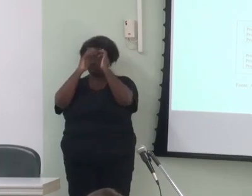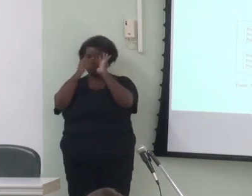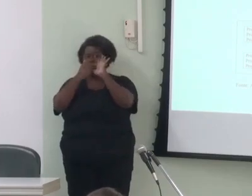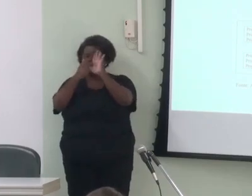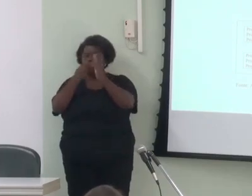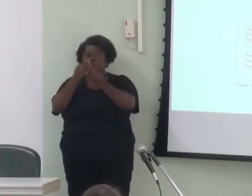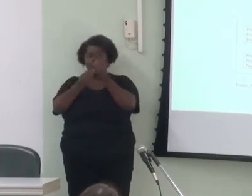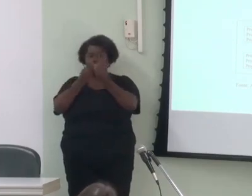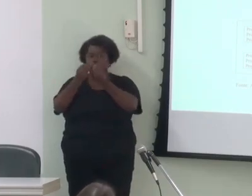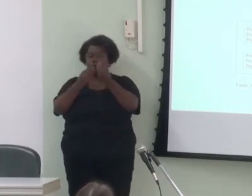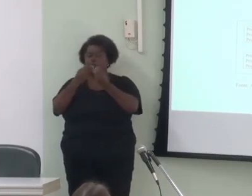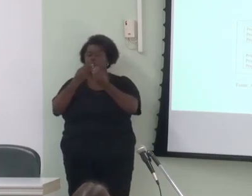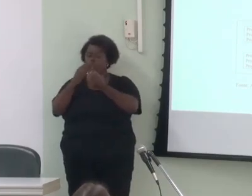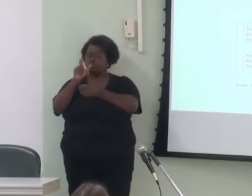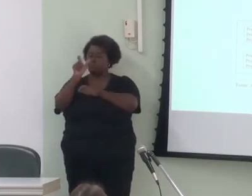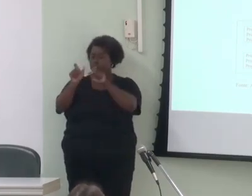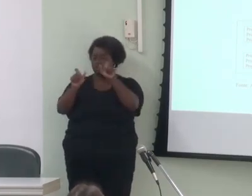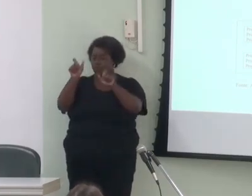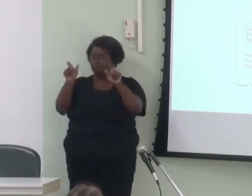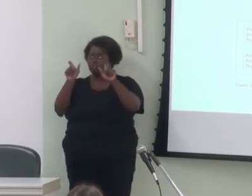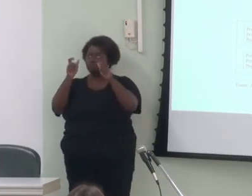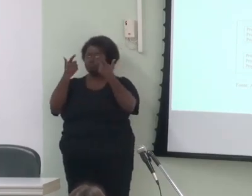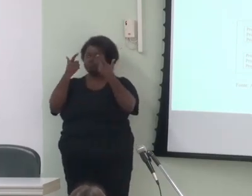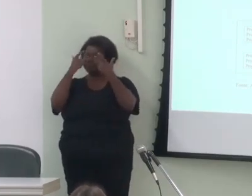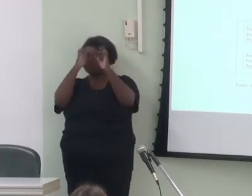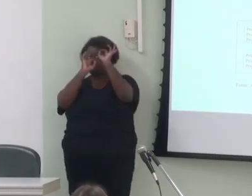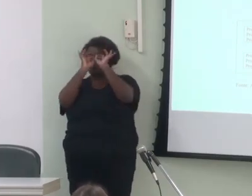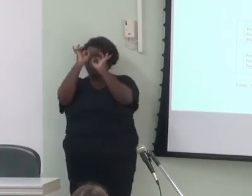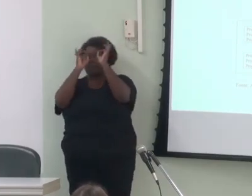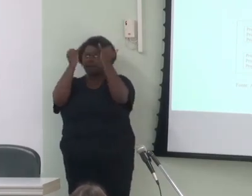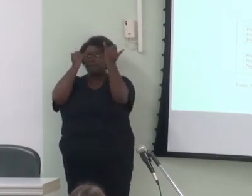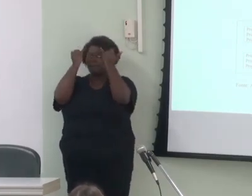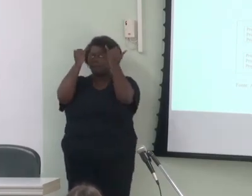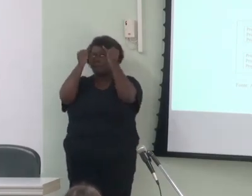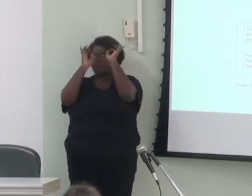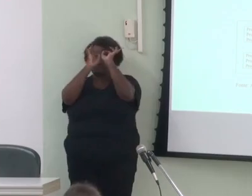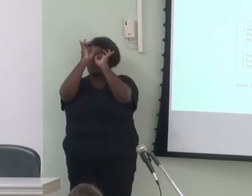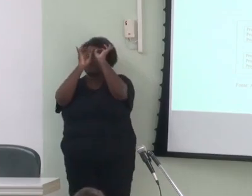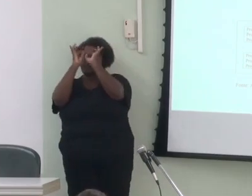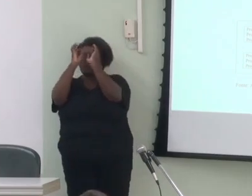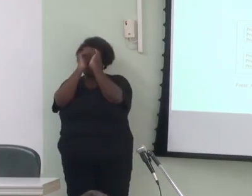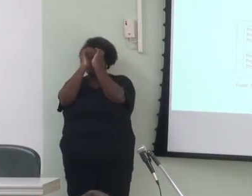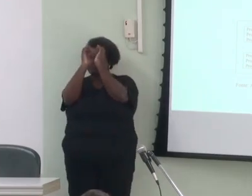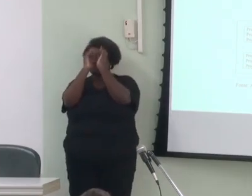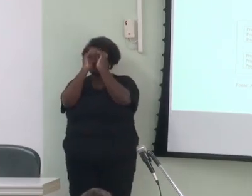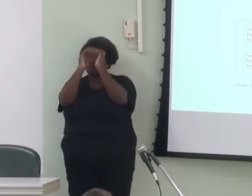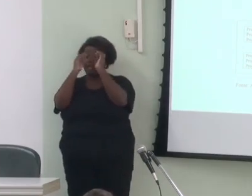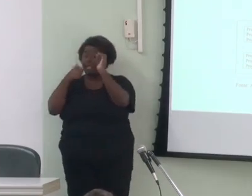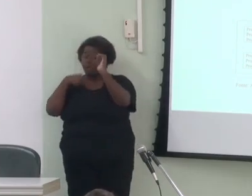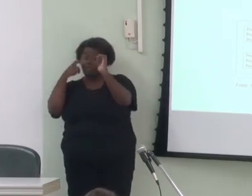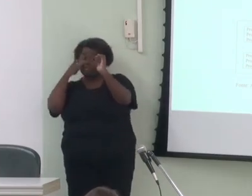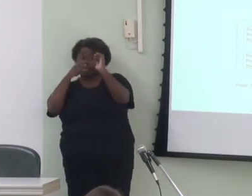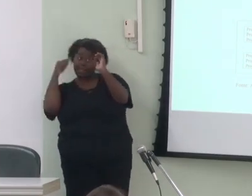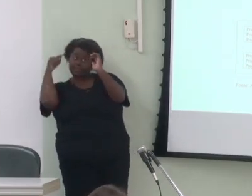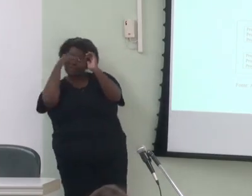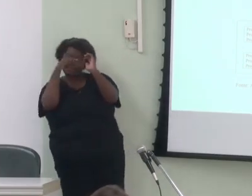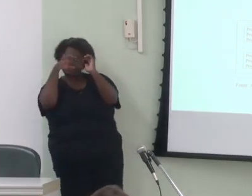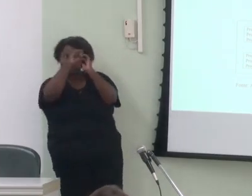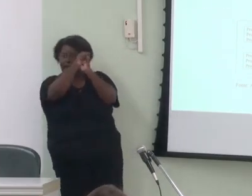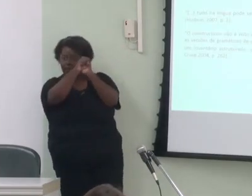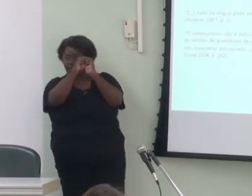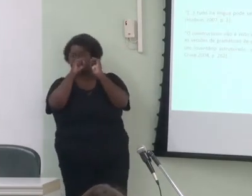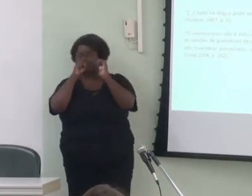indivíduos armazenam e processam informações que é o meu ponto de interesse e o que passo a discutir em seguida